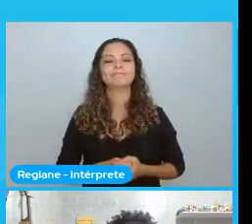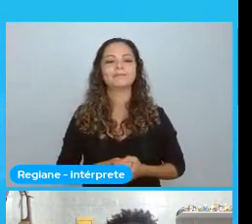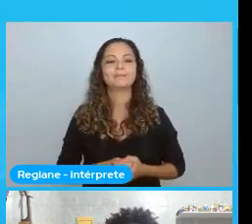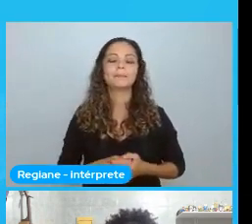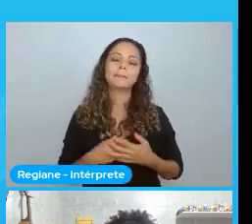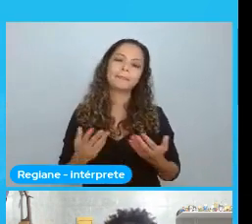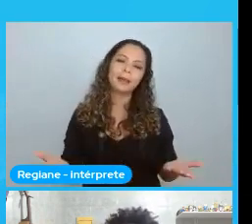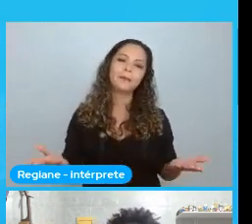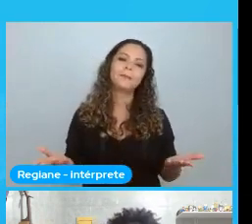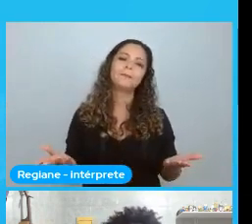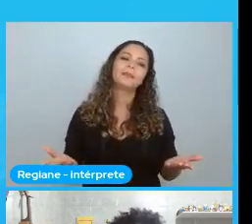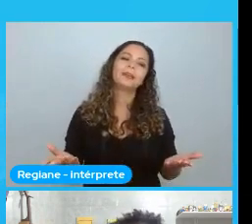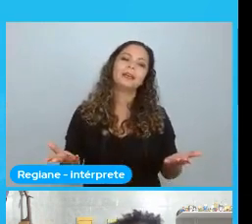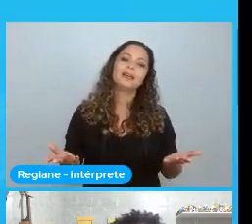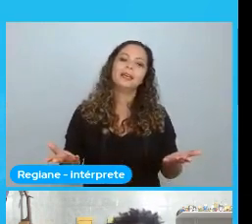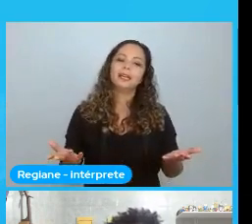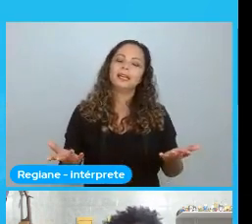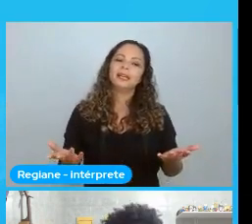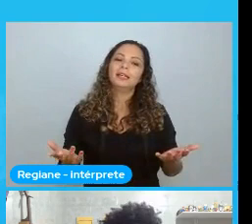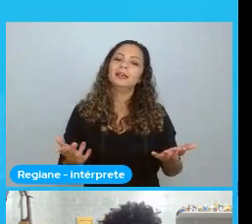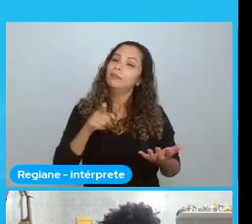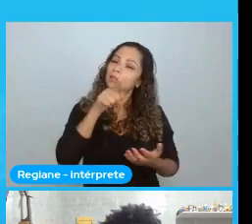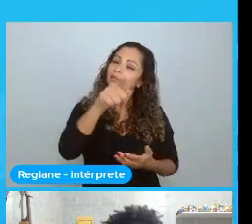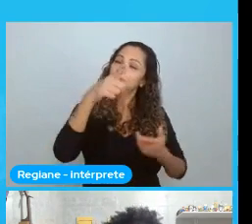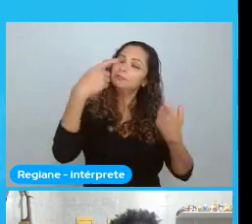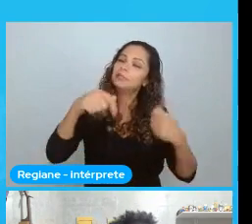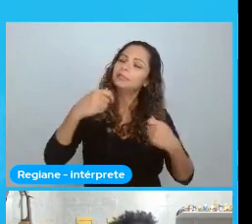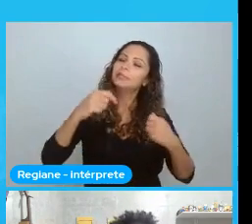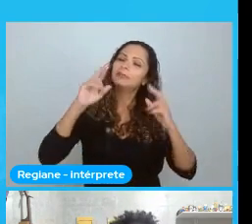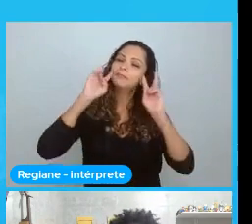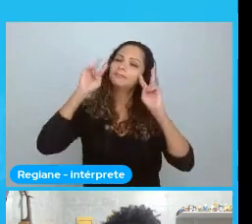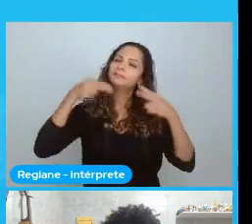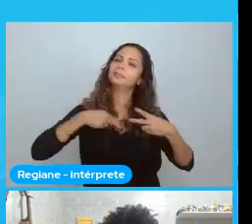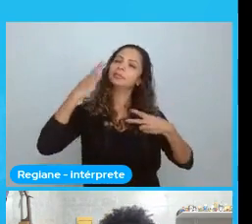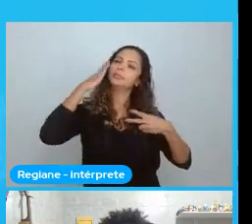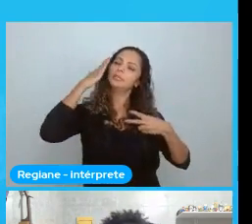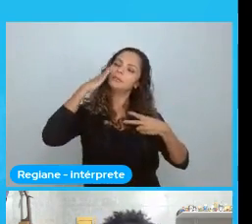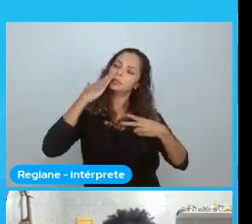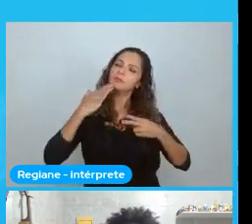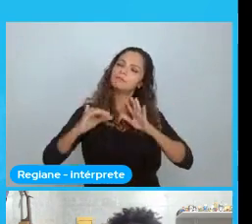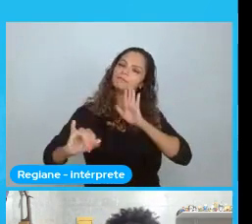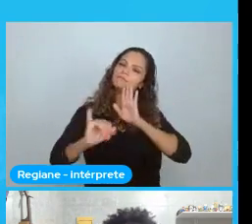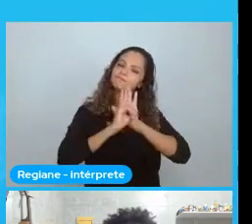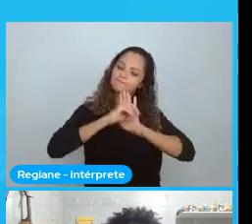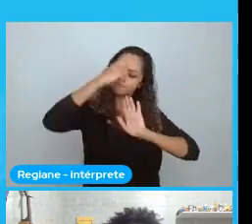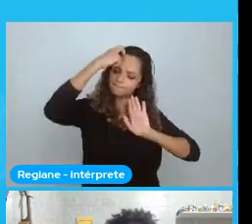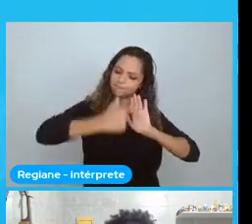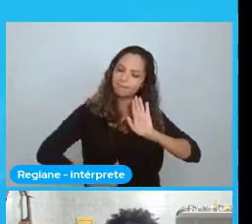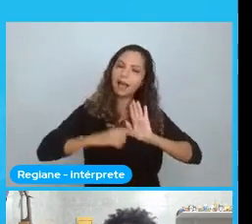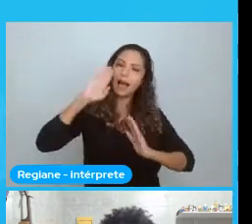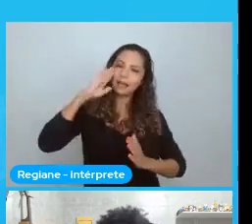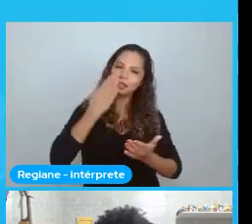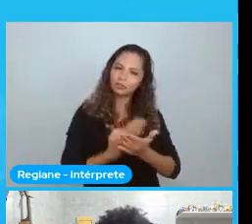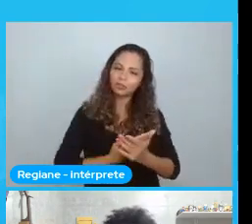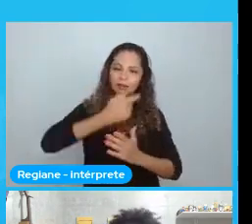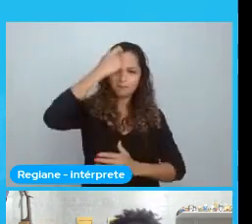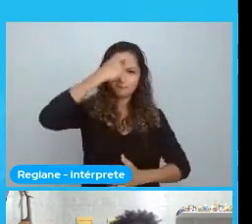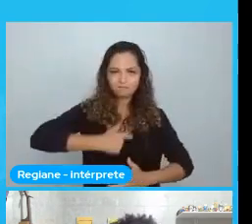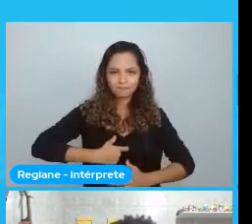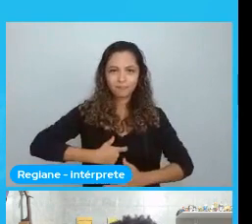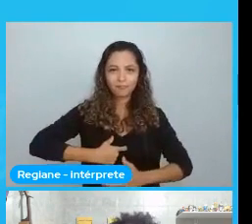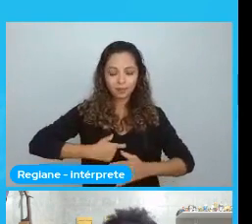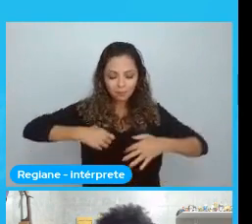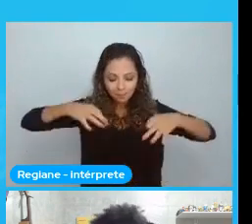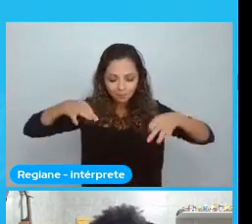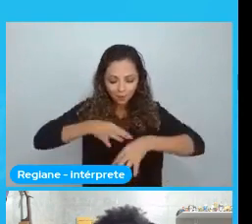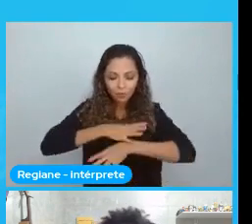Então. Primeiro. Antes de qualquer coisa. Você precisa saber quem é você. E você precisa acreditar em você. E depois disso. Você só precisa dizer sim. E